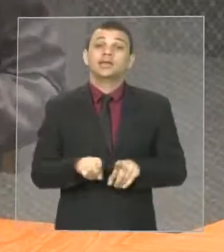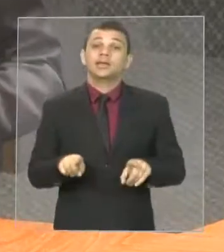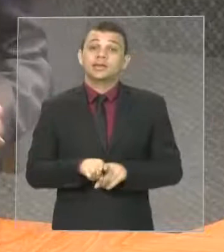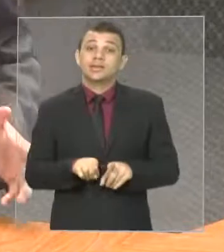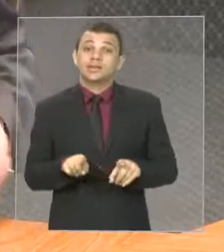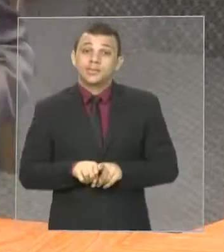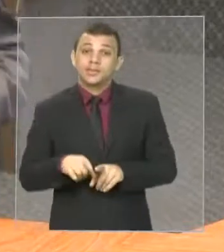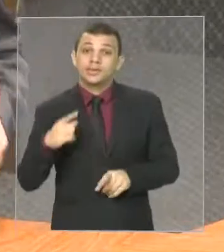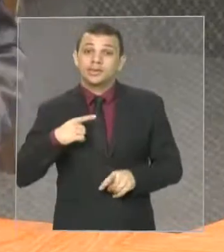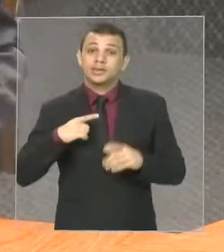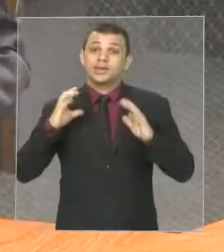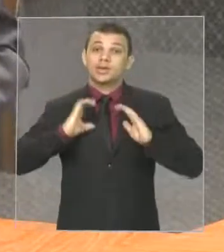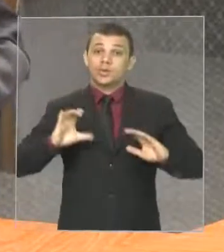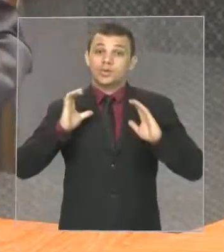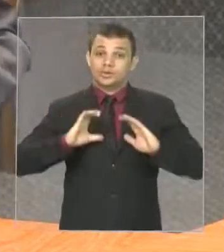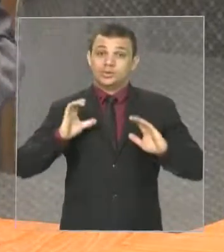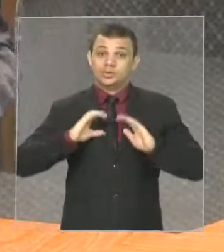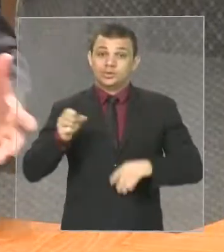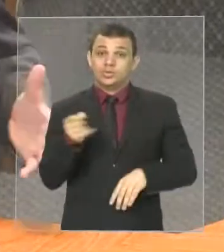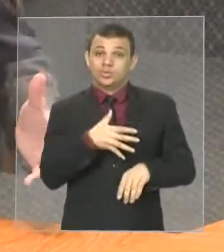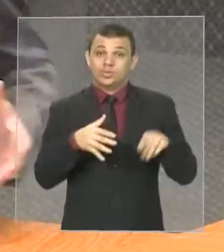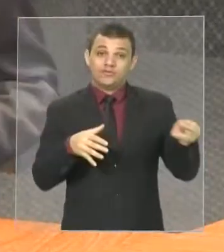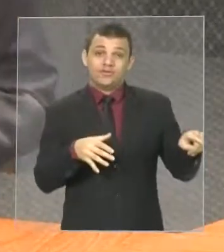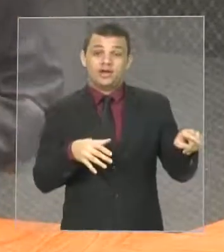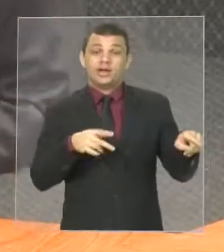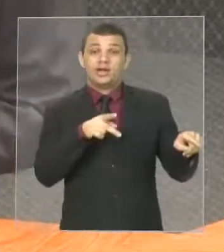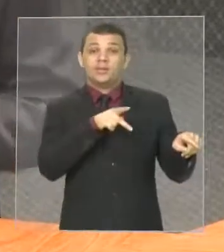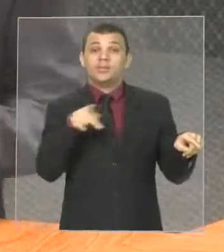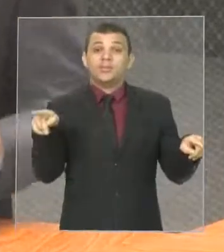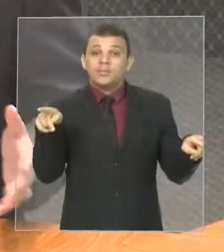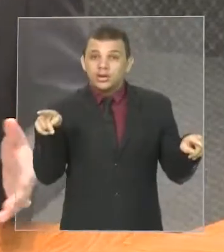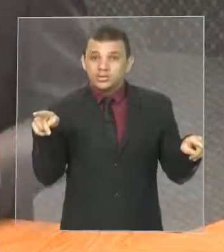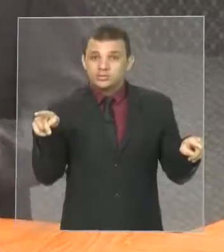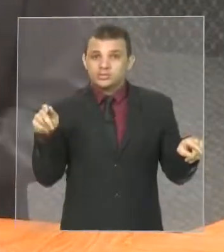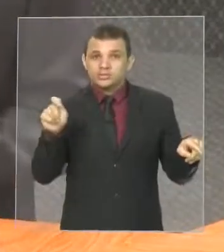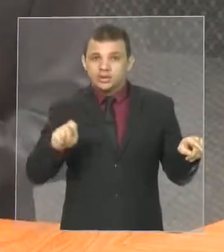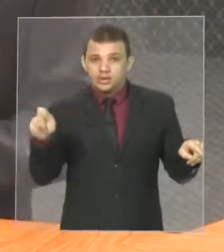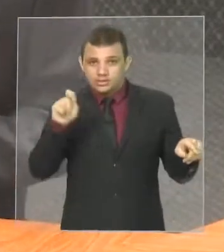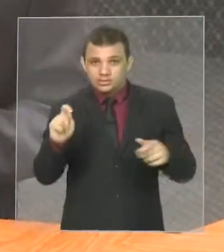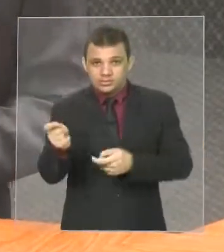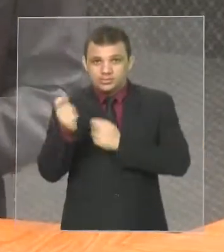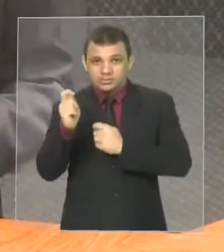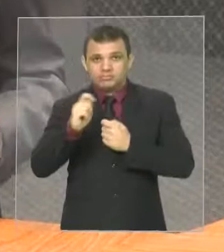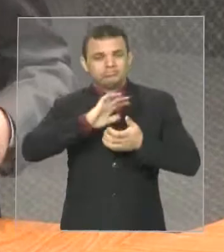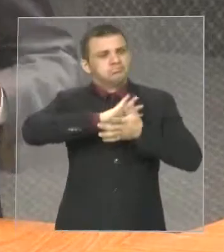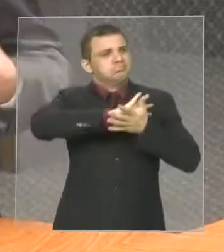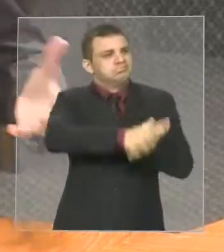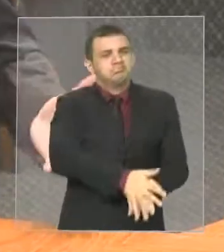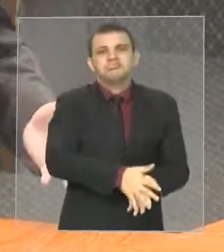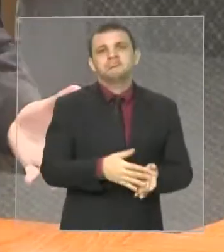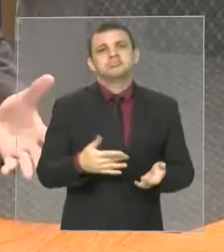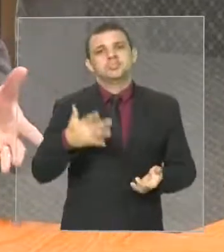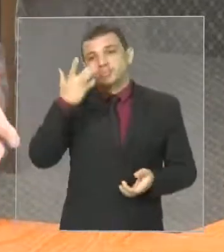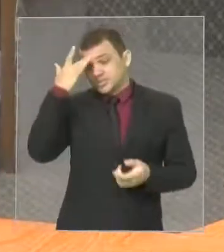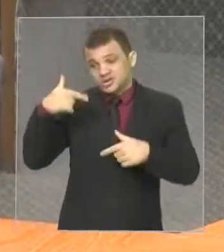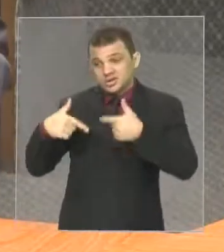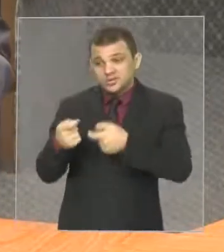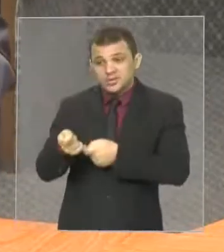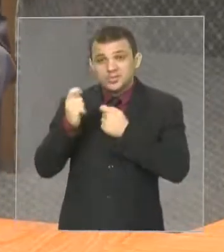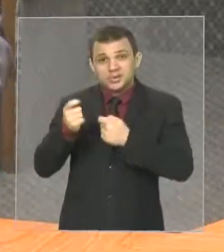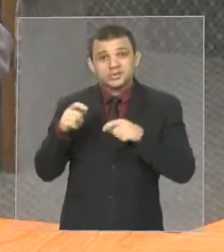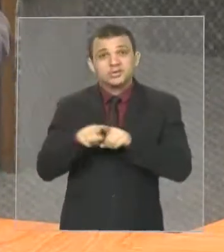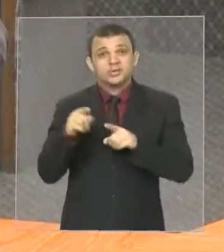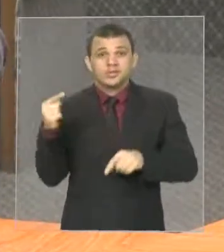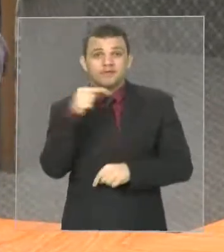os presidentes de entidades estão praticamente sendo humilhados. Pescadores, da mesma forma, porque não está tendo praticamente atendimento. Não